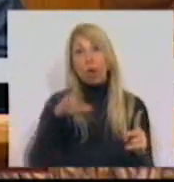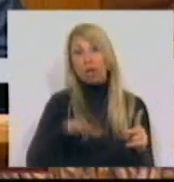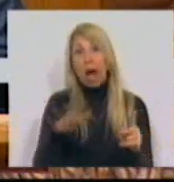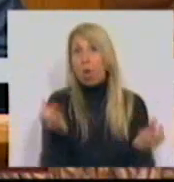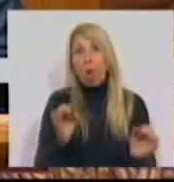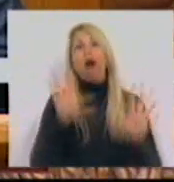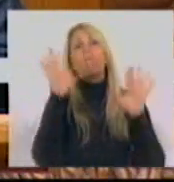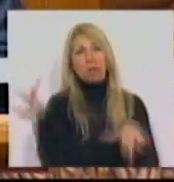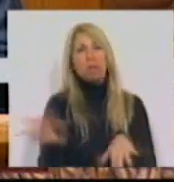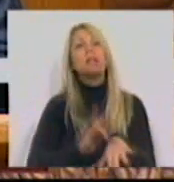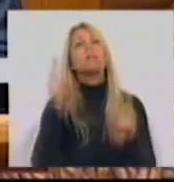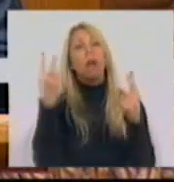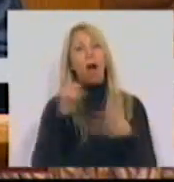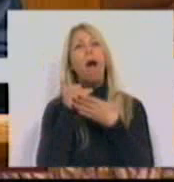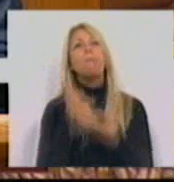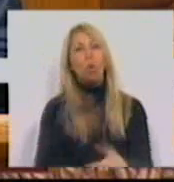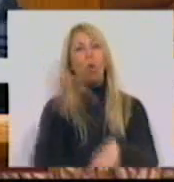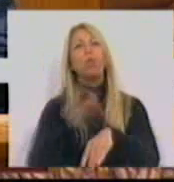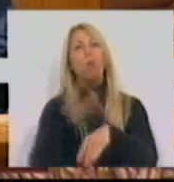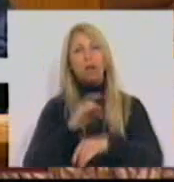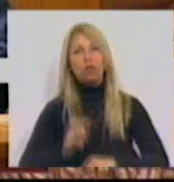sensibilidade para apoiar estes doentes.